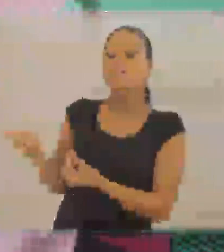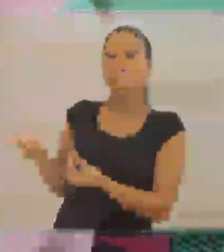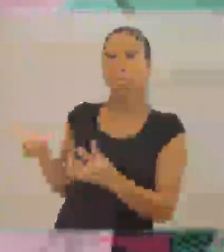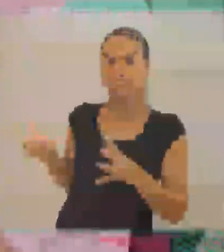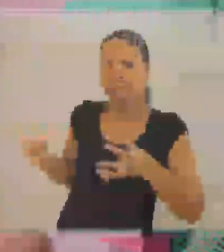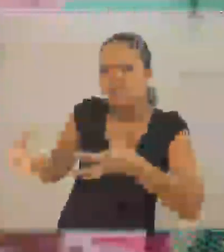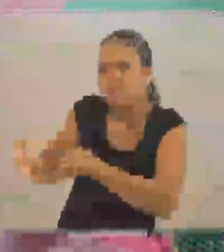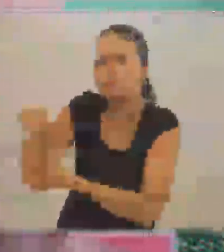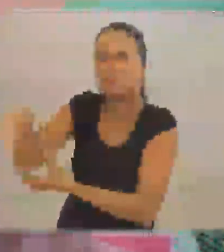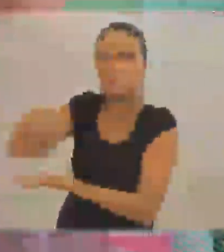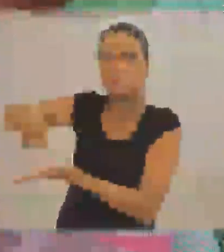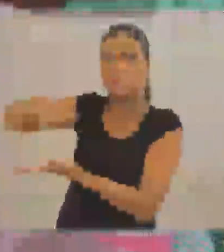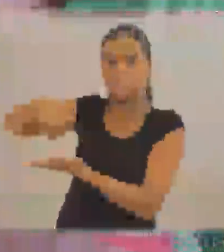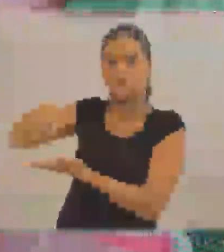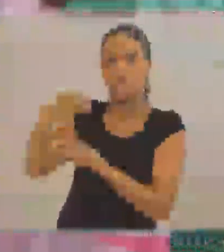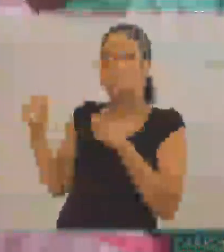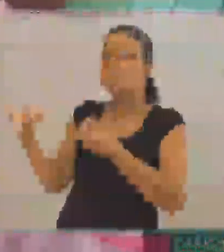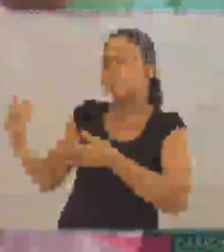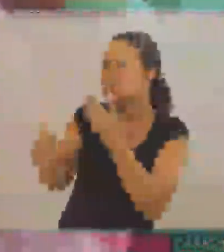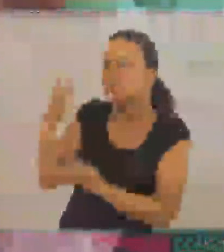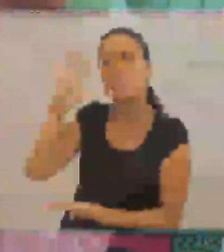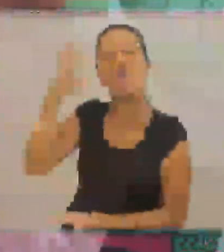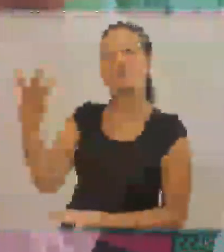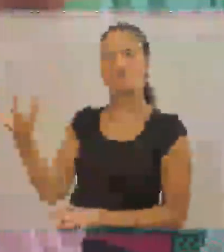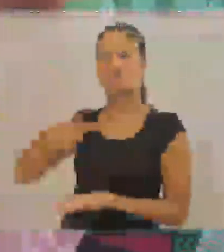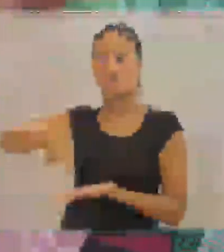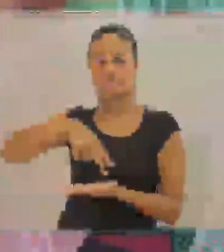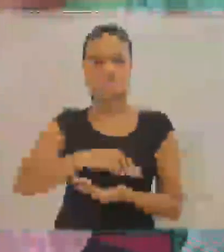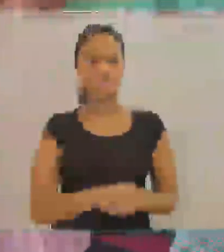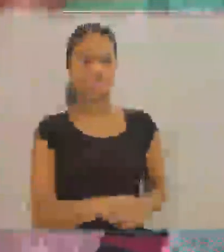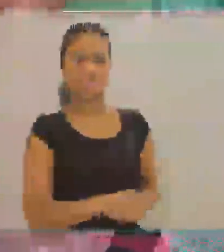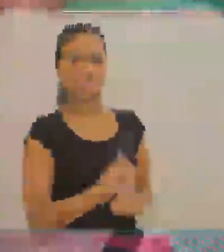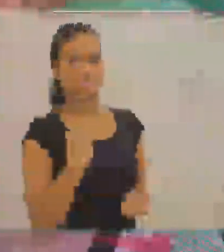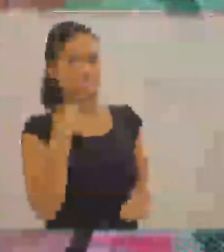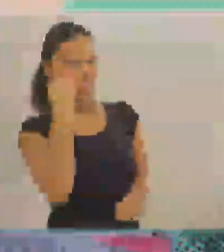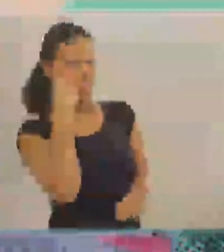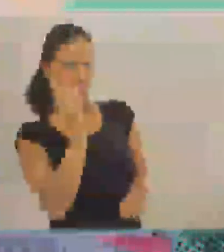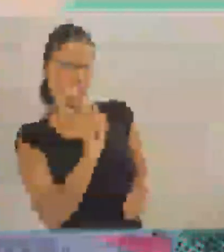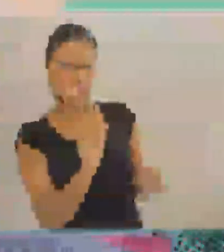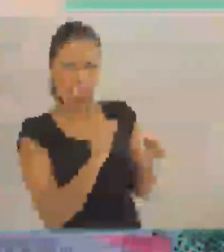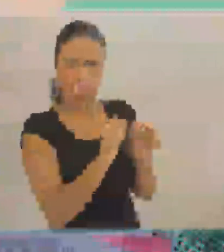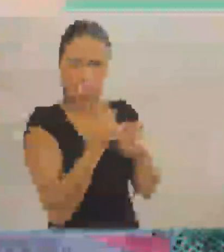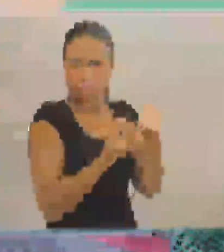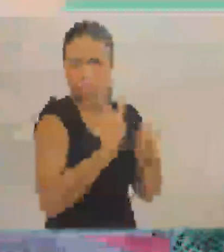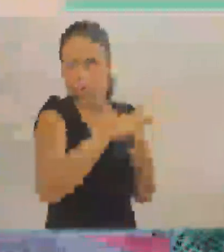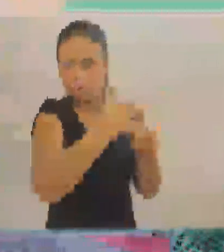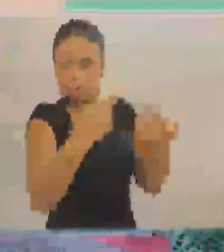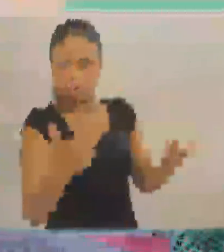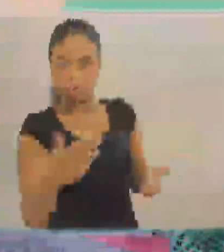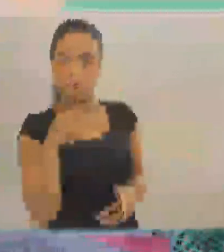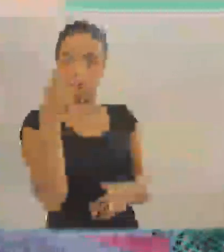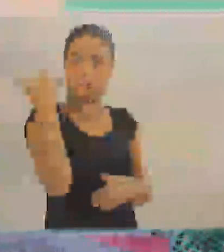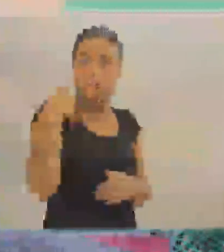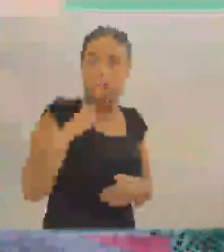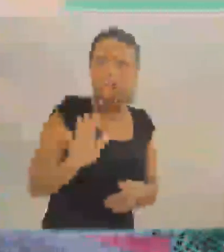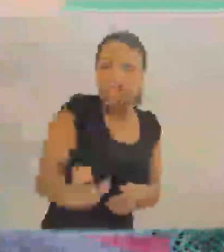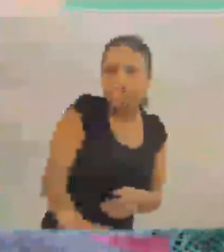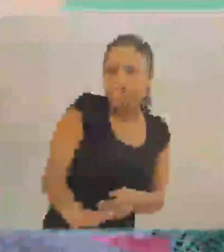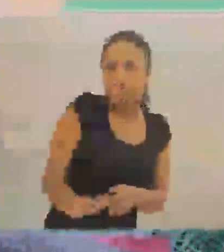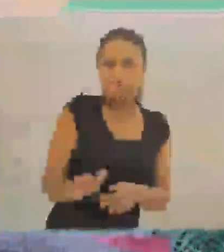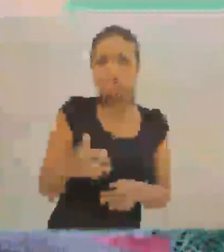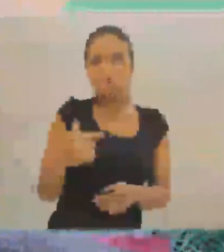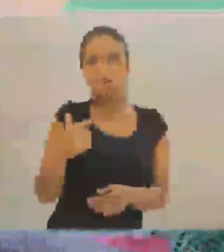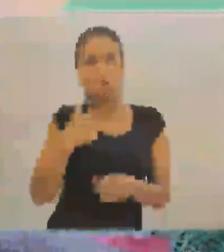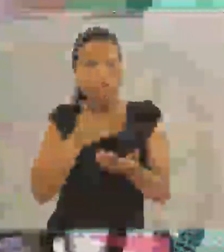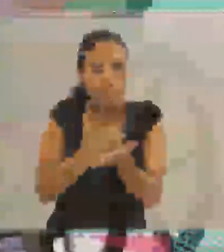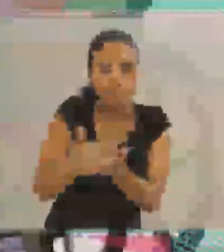ouve. Poucos possuíam sensibilidade de sentir. Flávia, por que você escolheu a dança? Como e quando